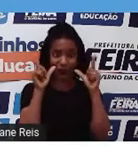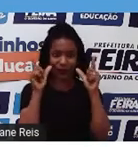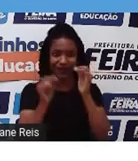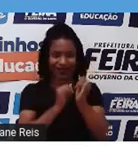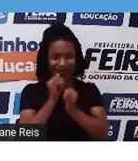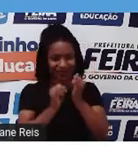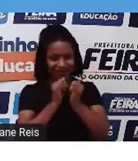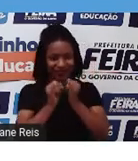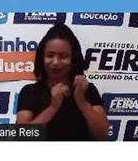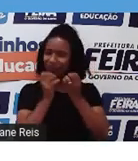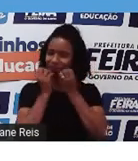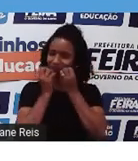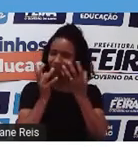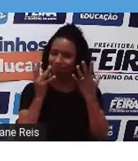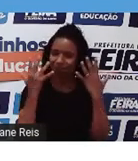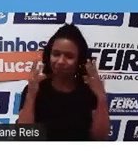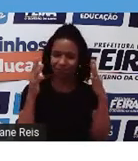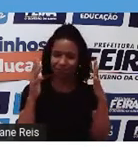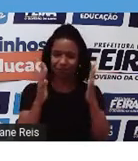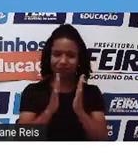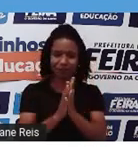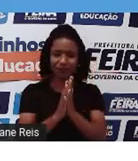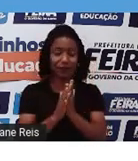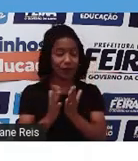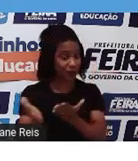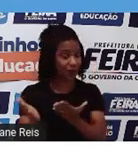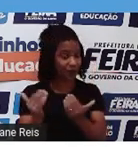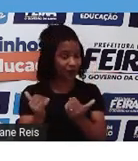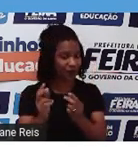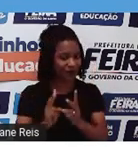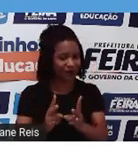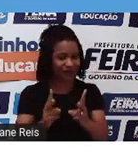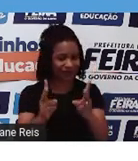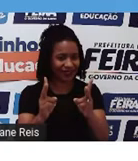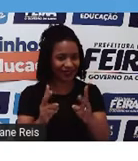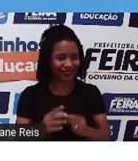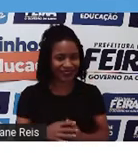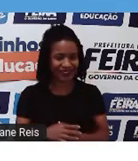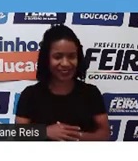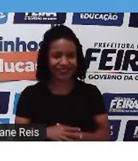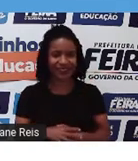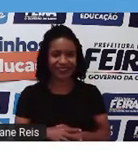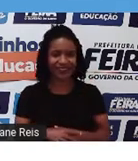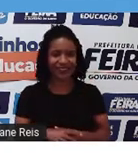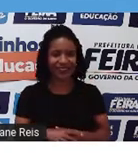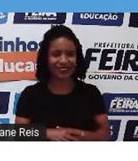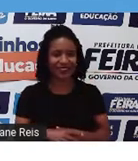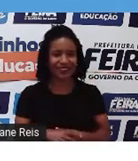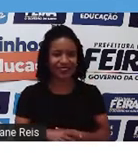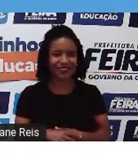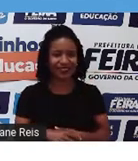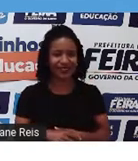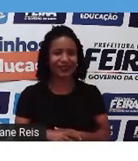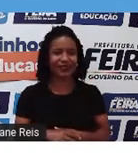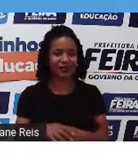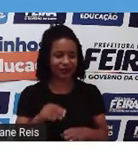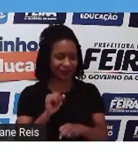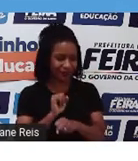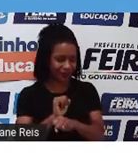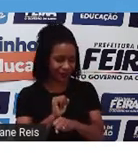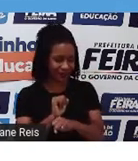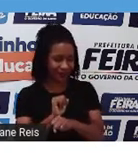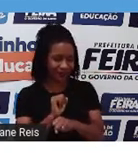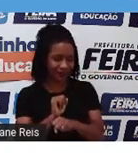Ok, students? So, next one, just a minute, please, dá um minuto, por favor.